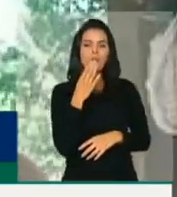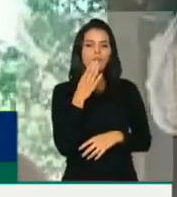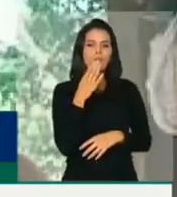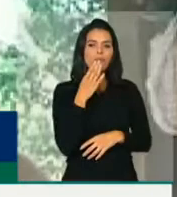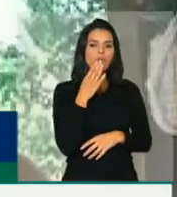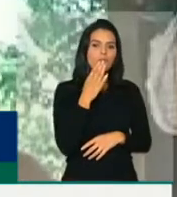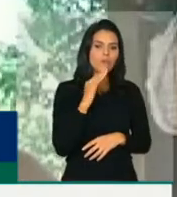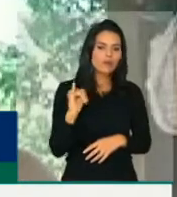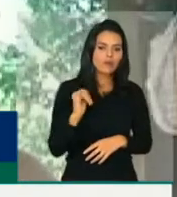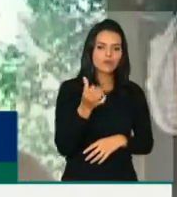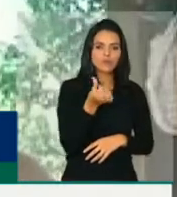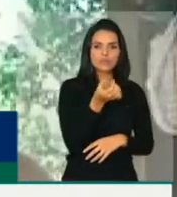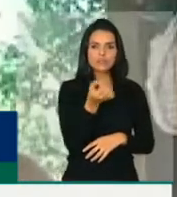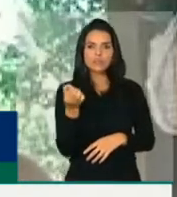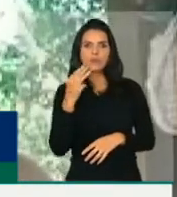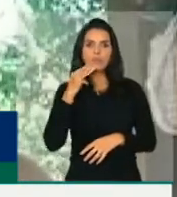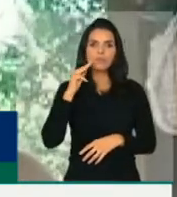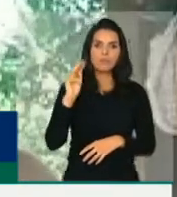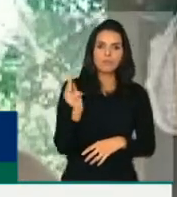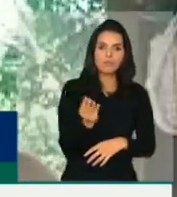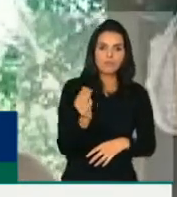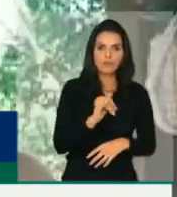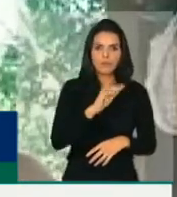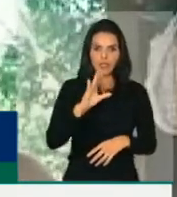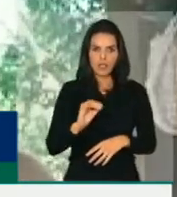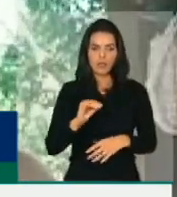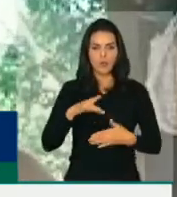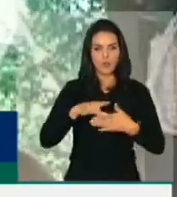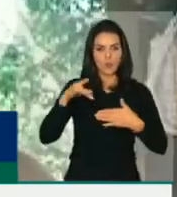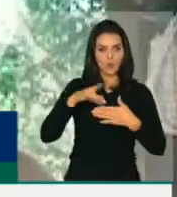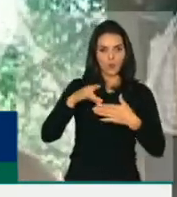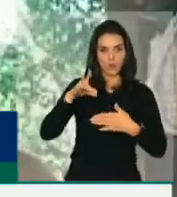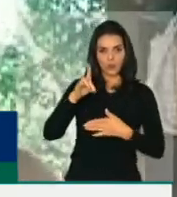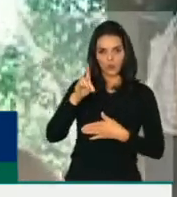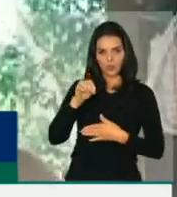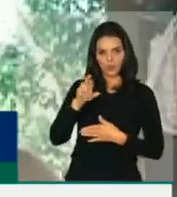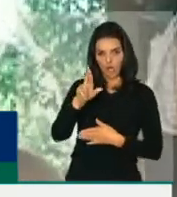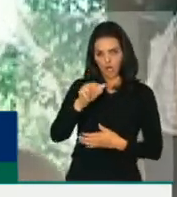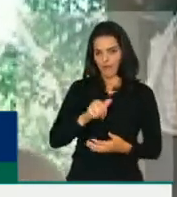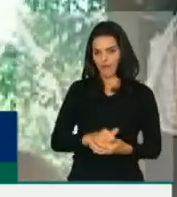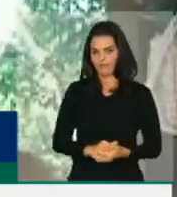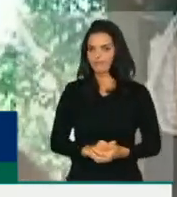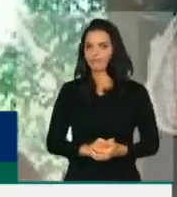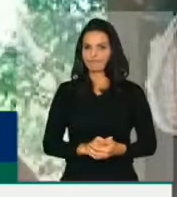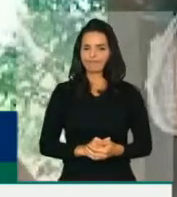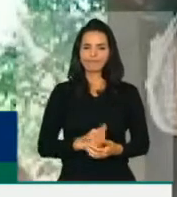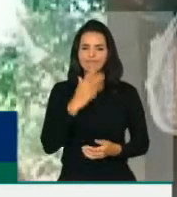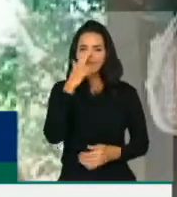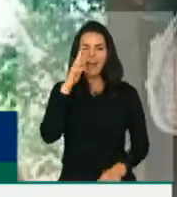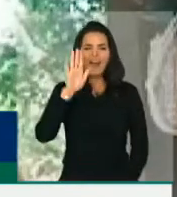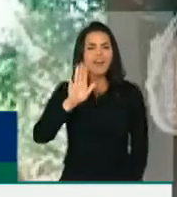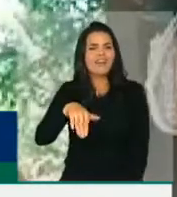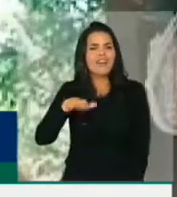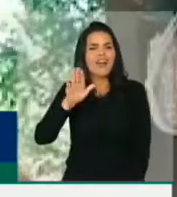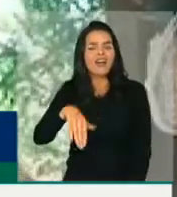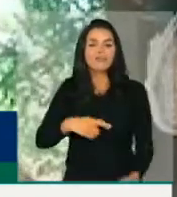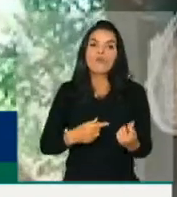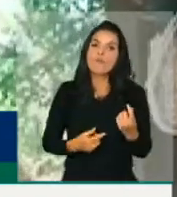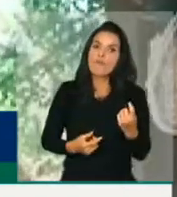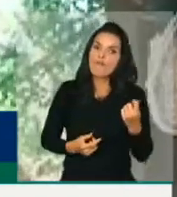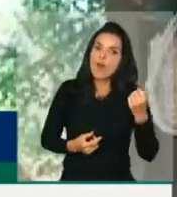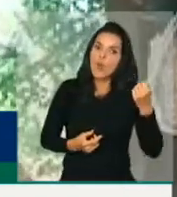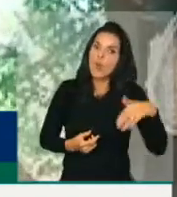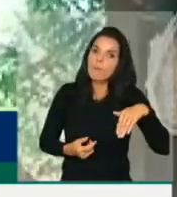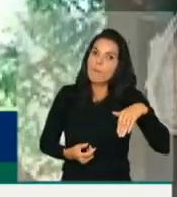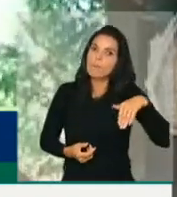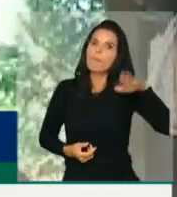milhões de dólares, muito aquém do valor que ela tem. E